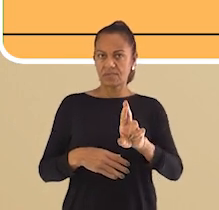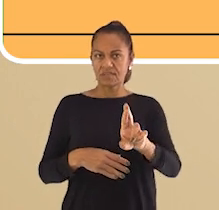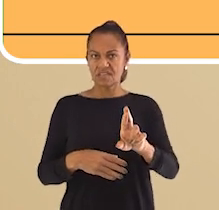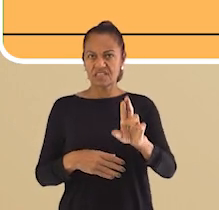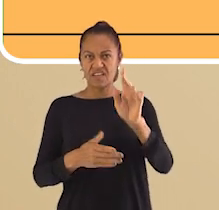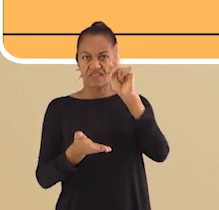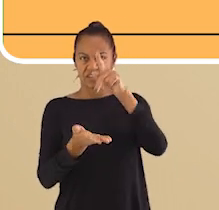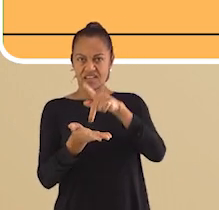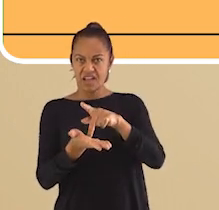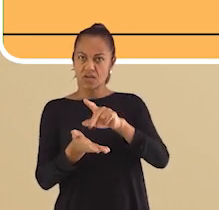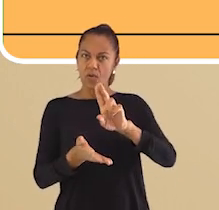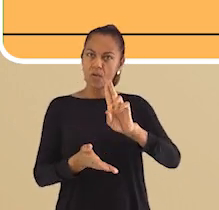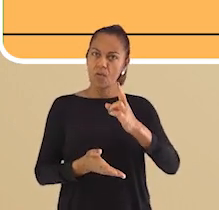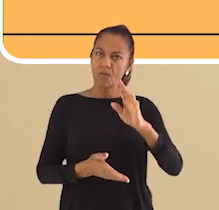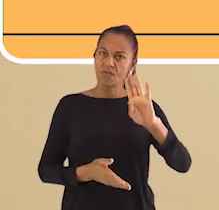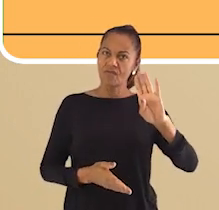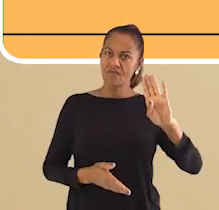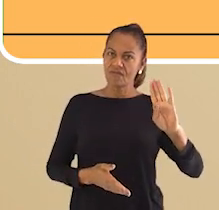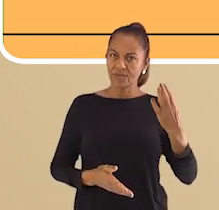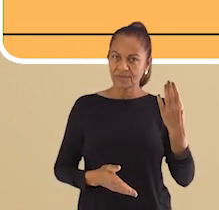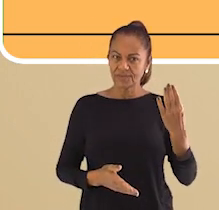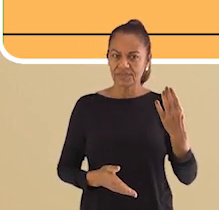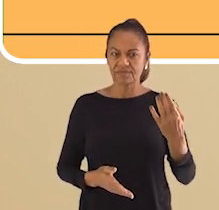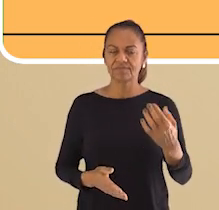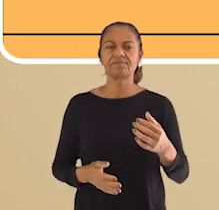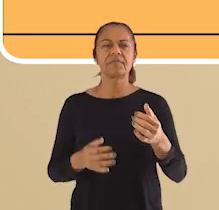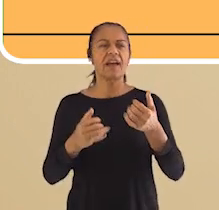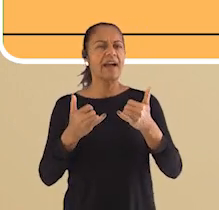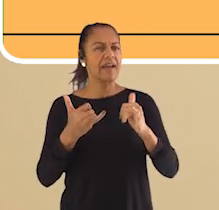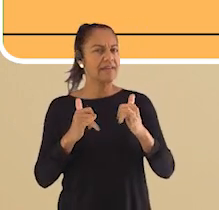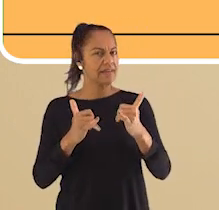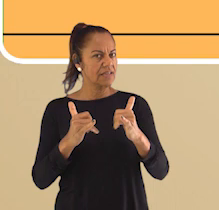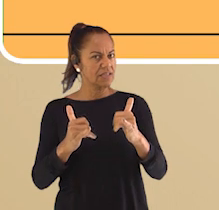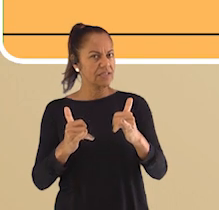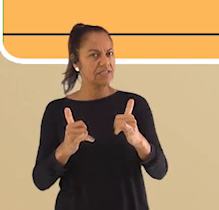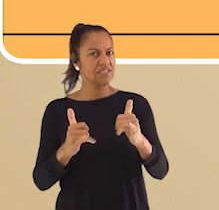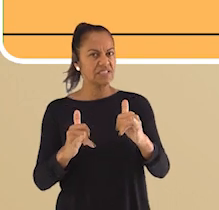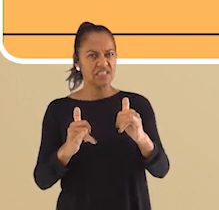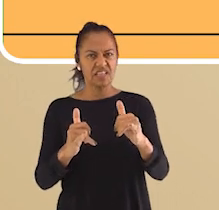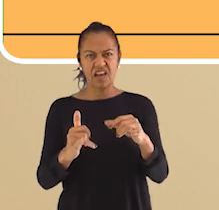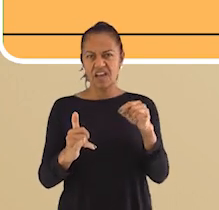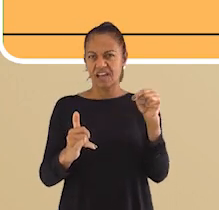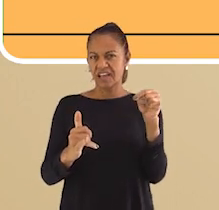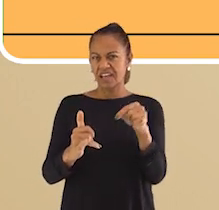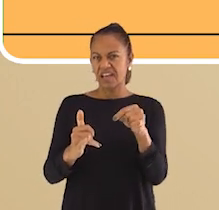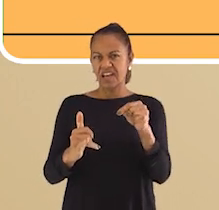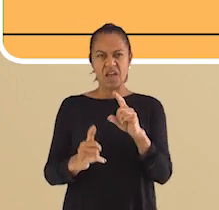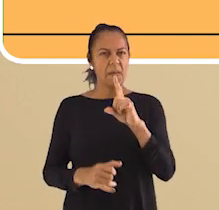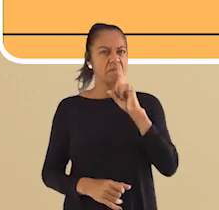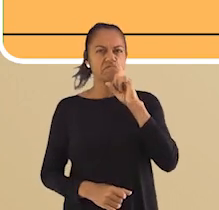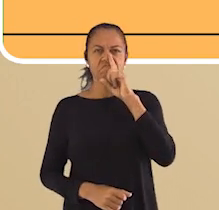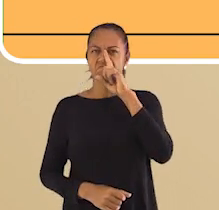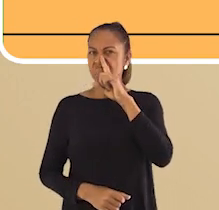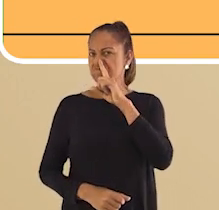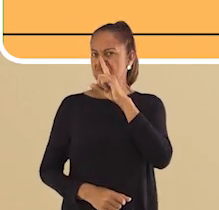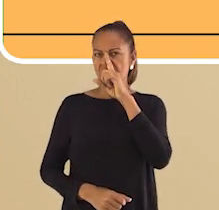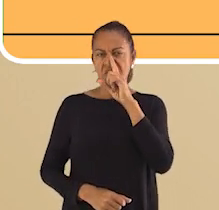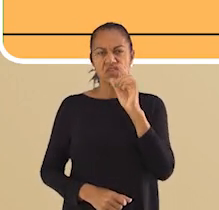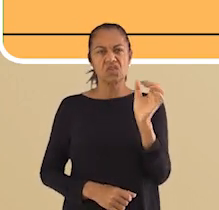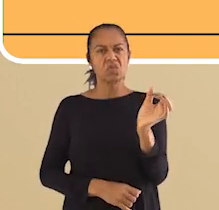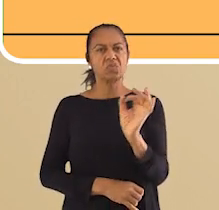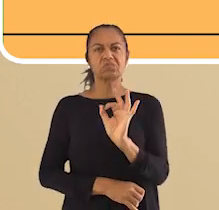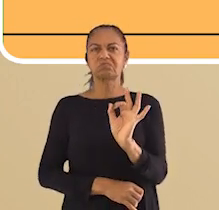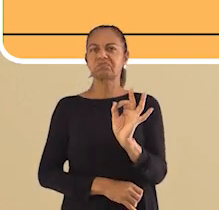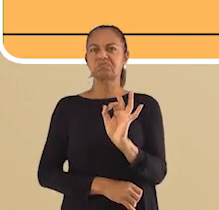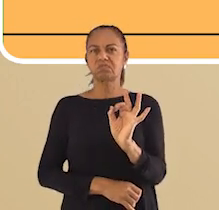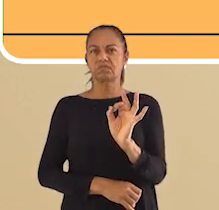falsa. Vamos lá? A energia elétrica não traz perigo. Verdadeiro ou falso?